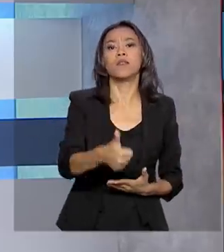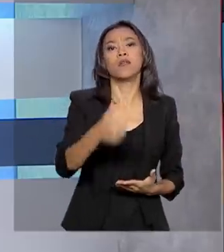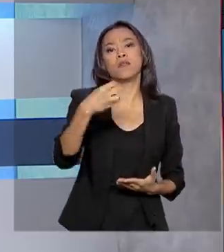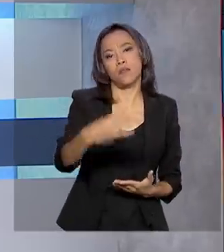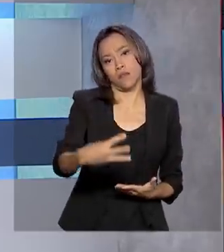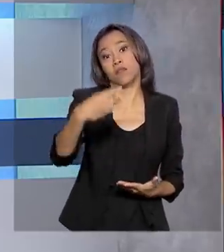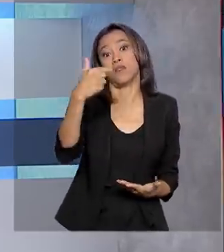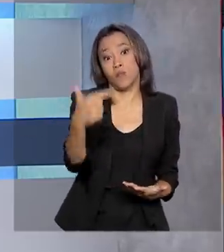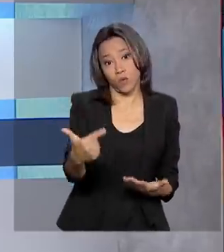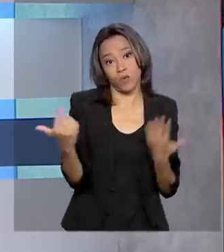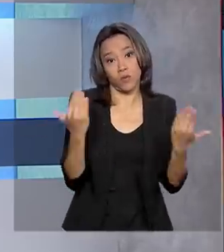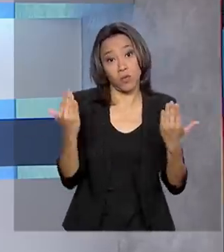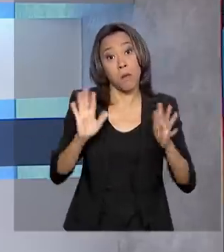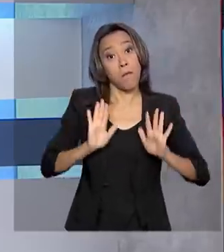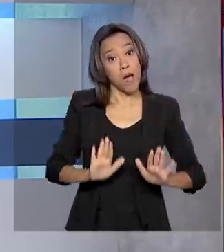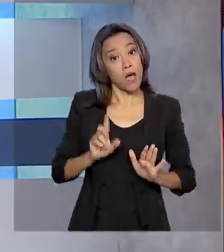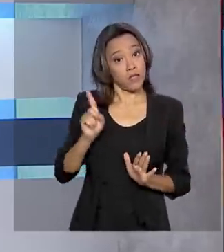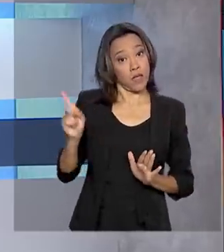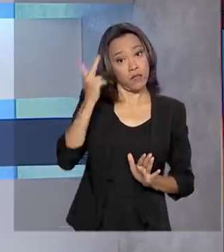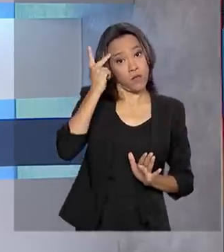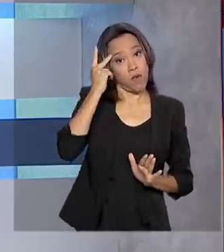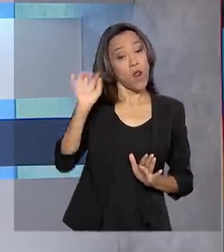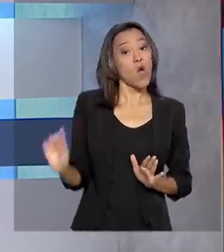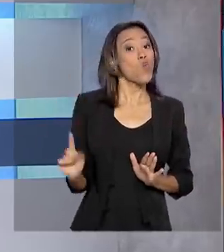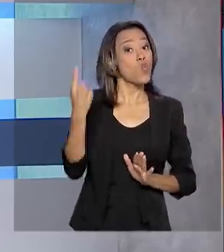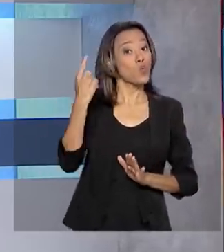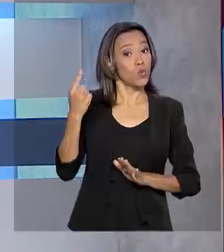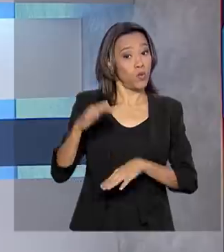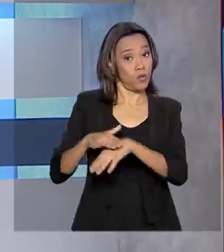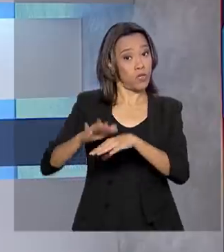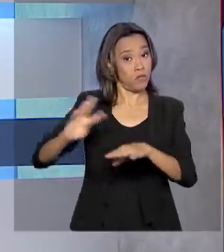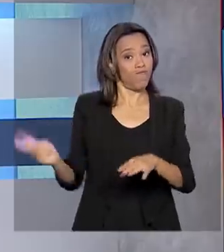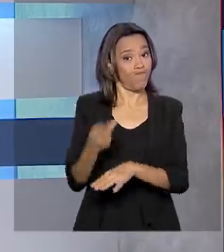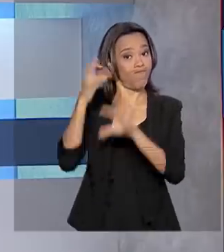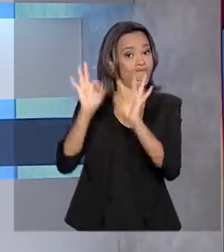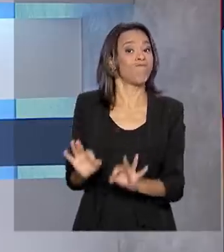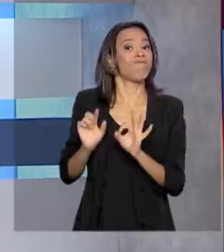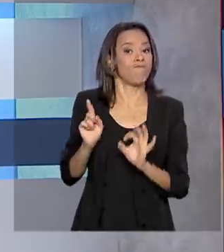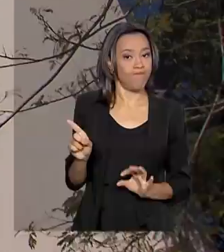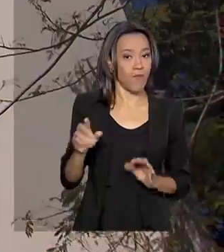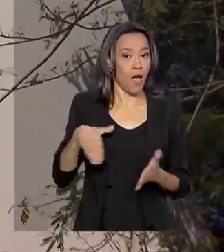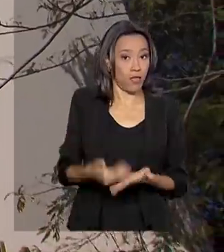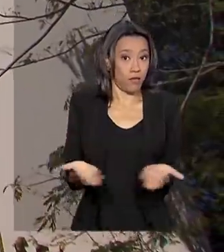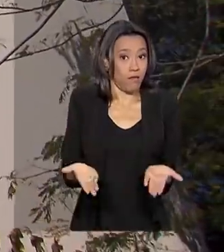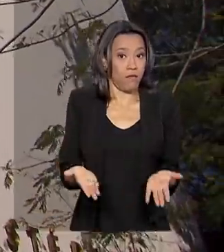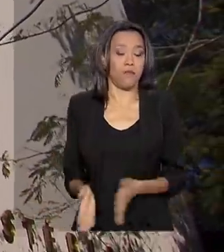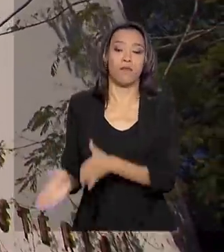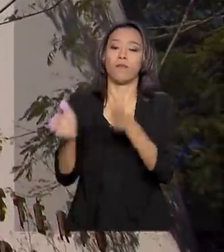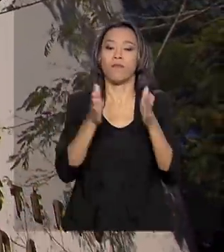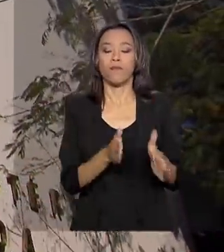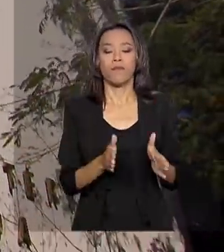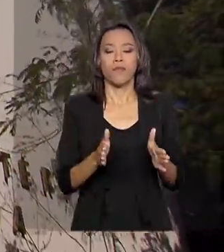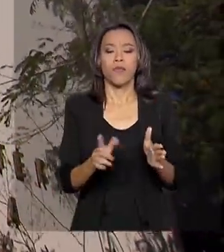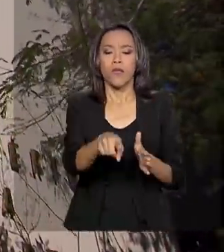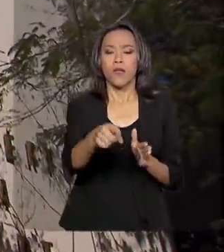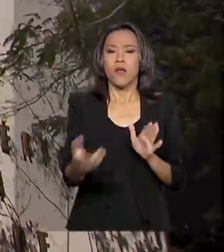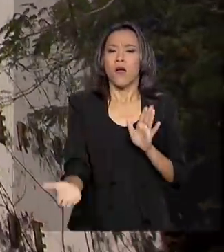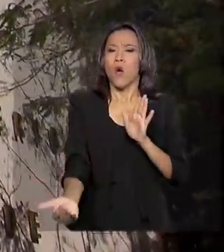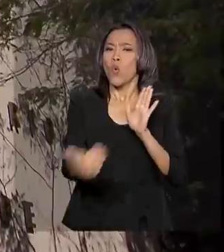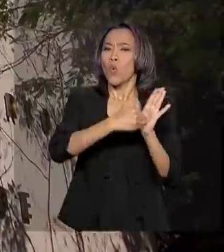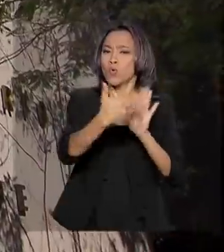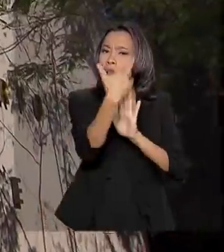mas o paciente de São Paulo continua sendo o único caso confirmado até agora. De acordo com o último boletim